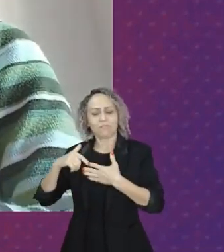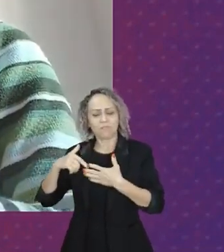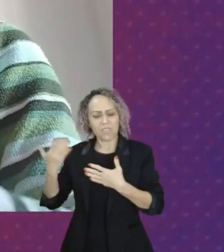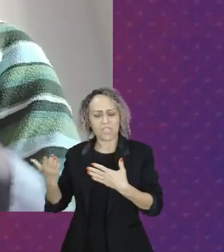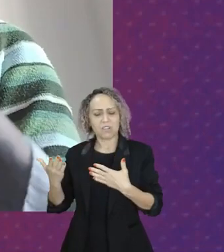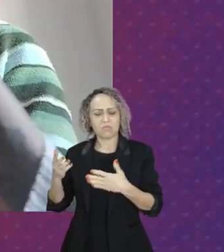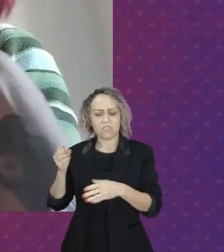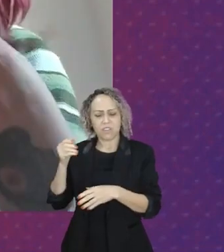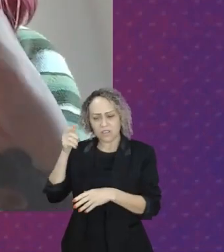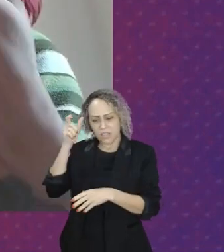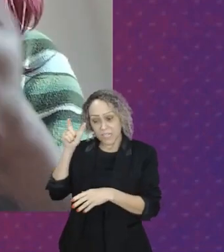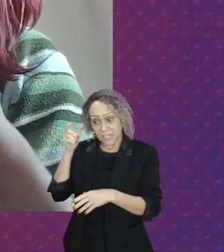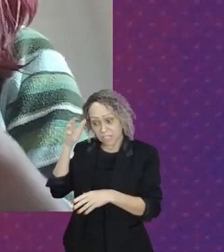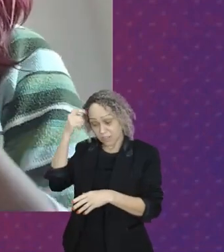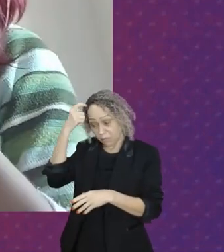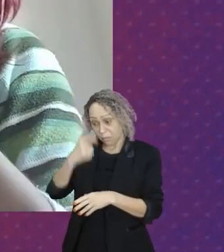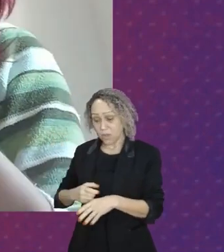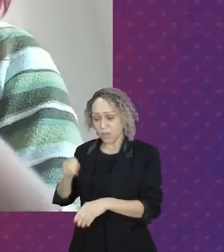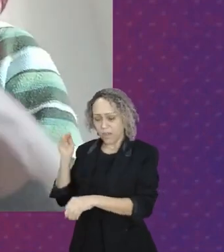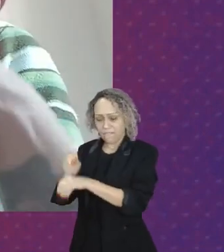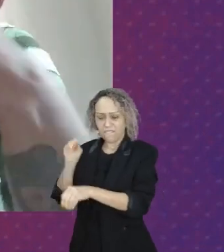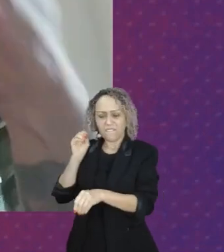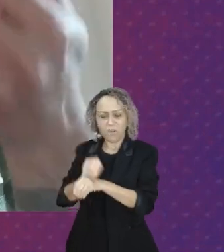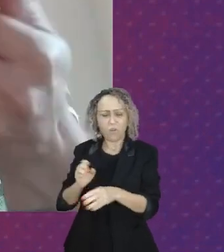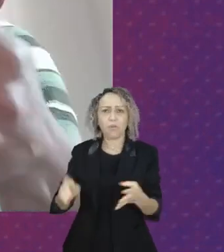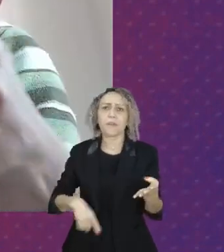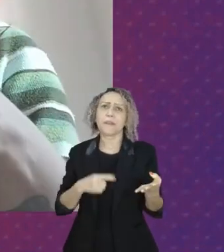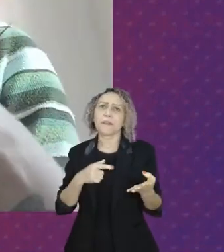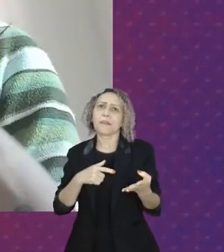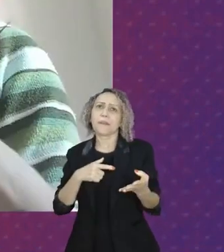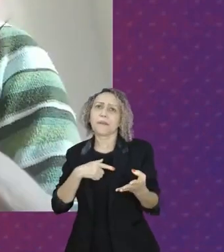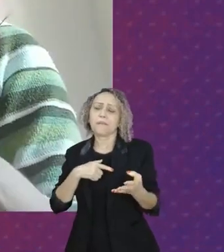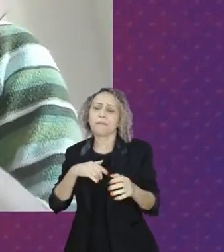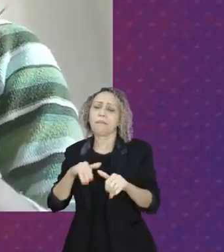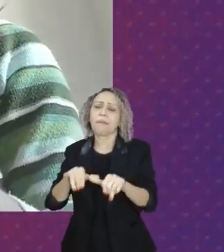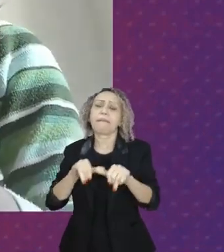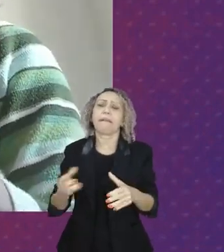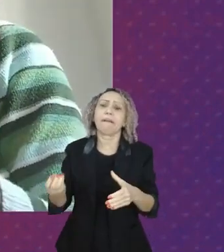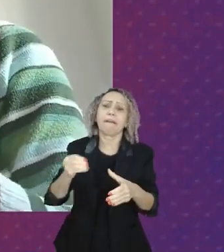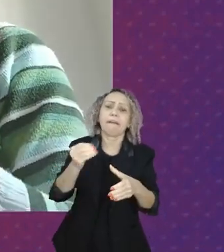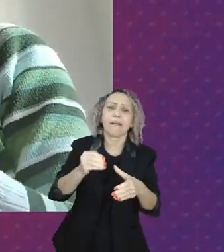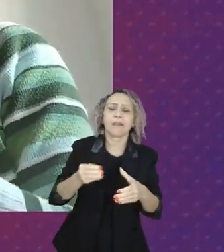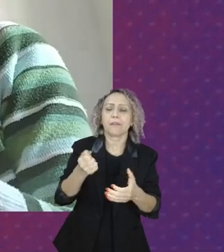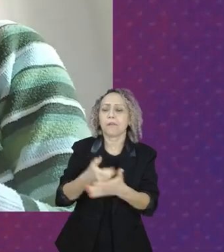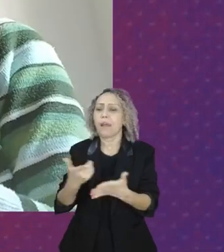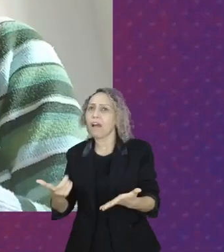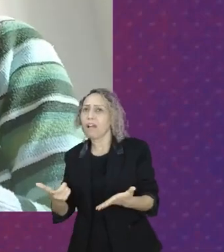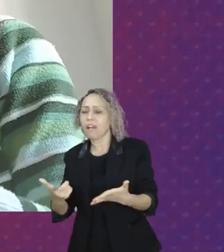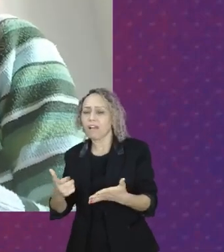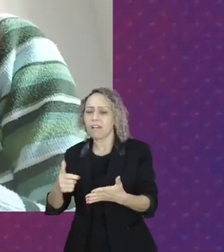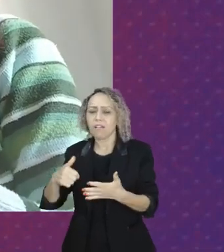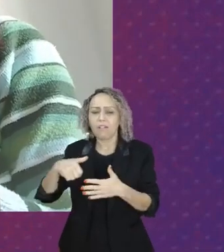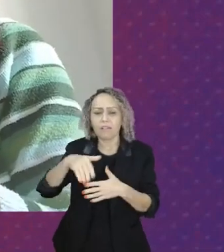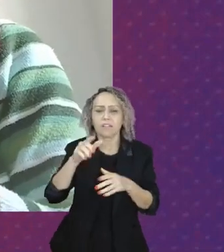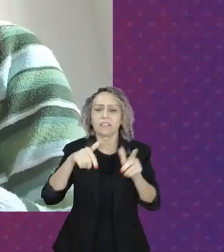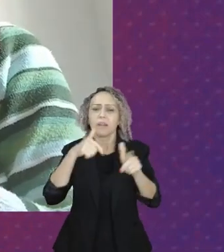e faz as compras do mercado, sai para trabalhar, enfim. Para que as mulheres tenham mais facilidade no seu dia